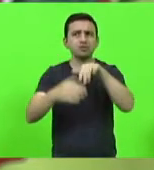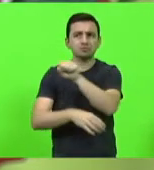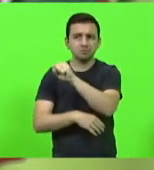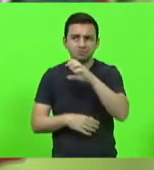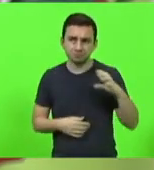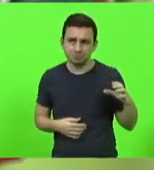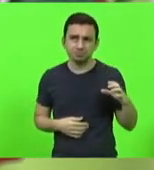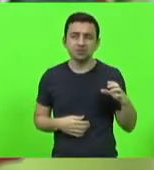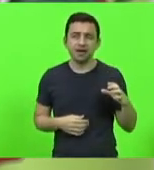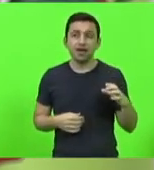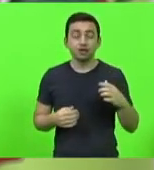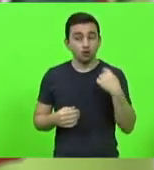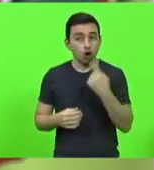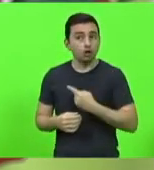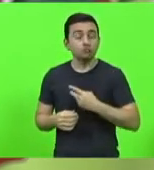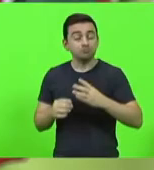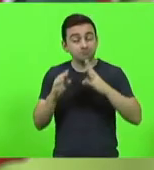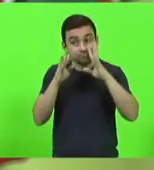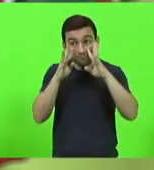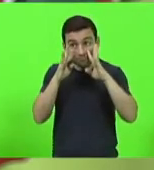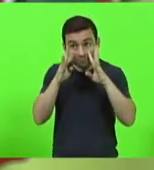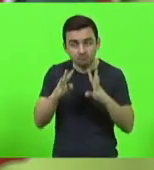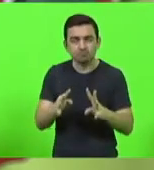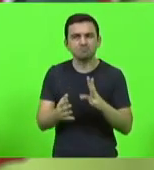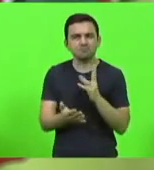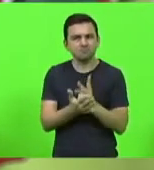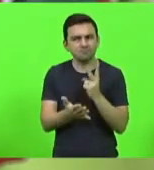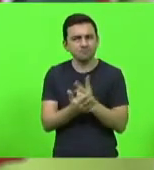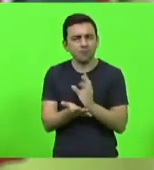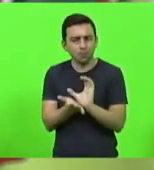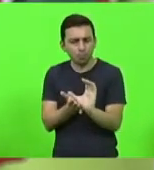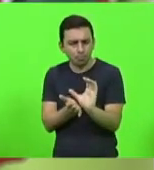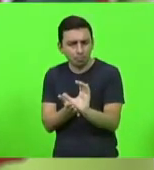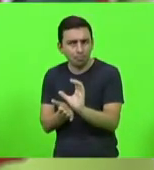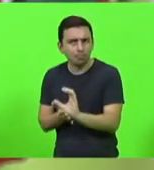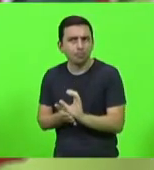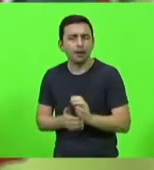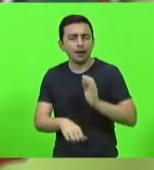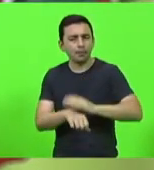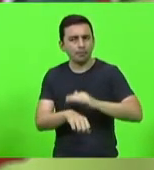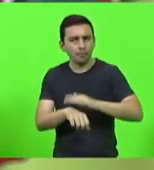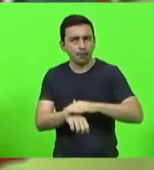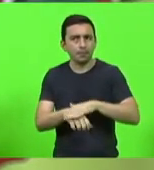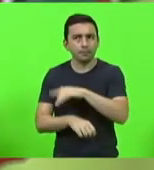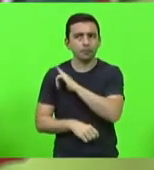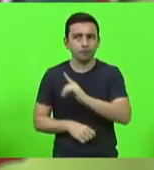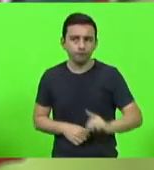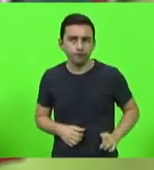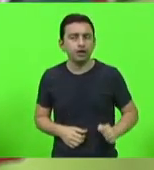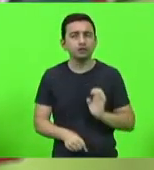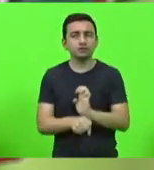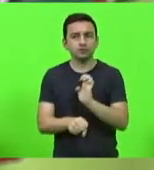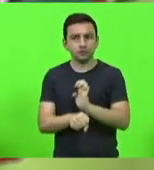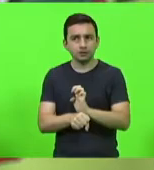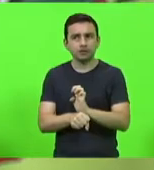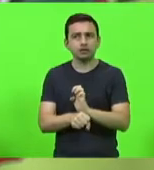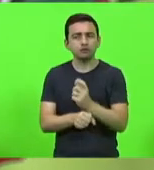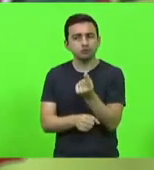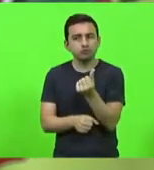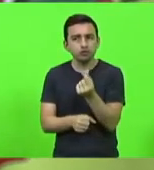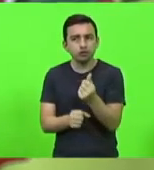Nós temos acompanhado os inúmeros investimentos que têm sido patrocinados pelo governo do Estado, recursos